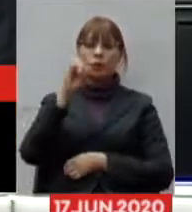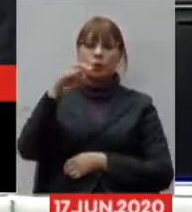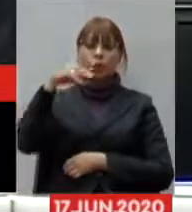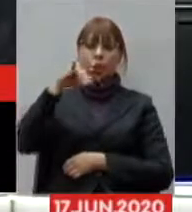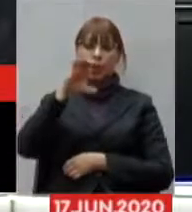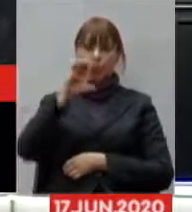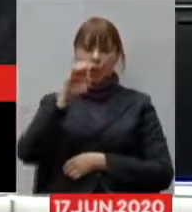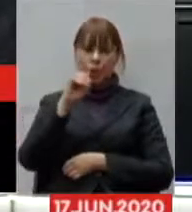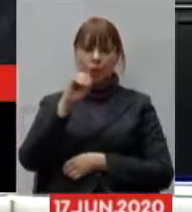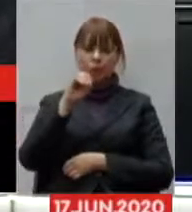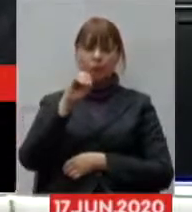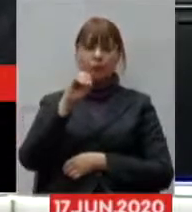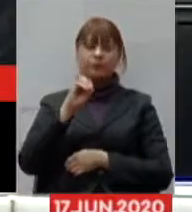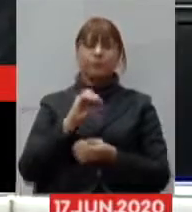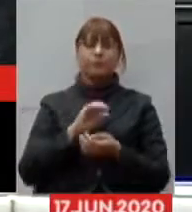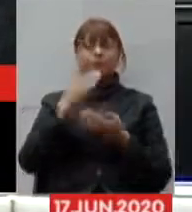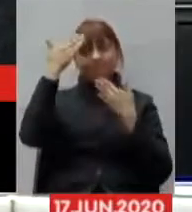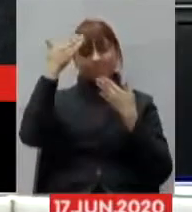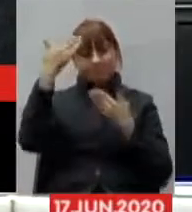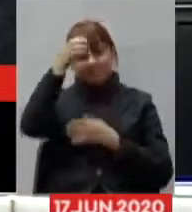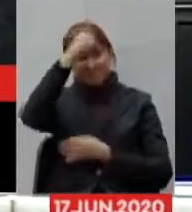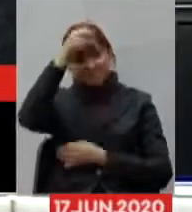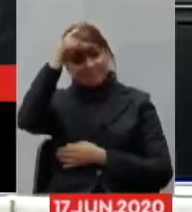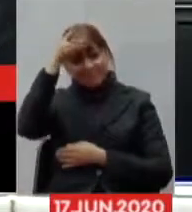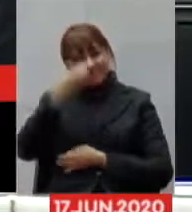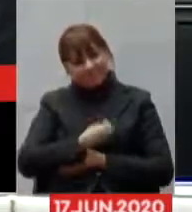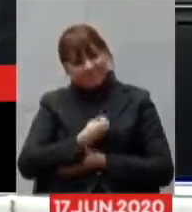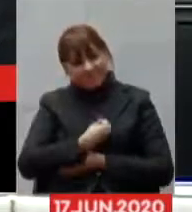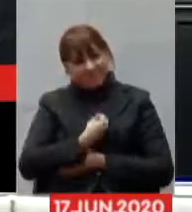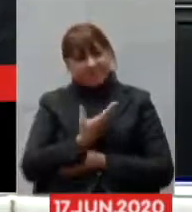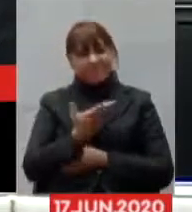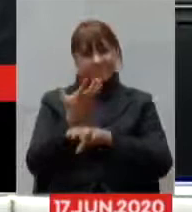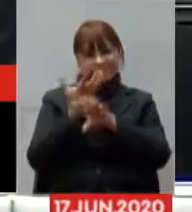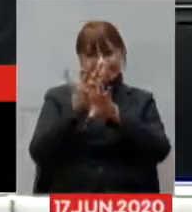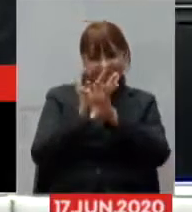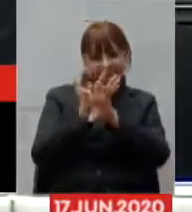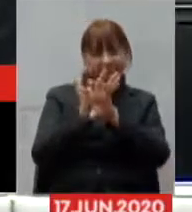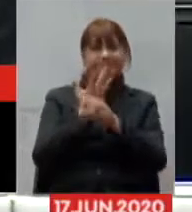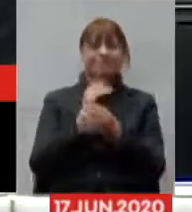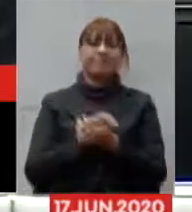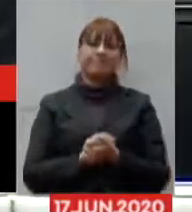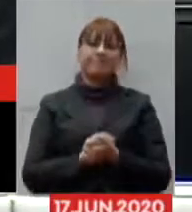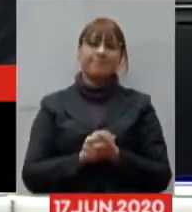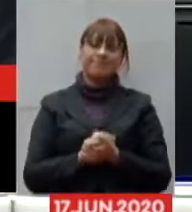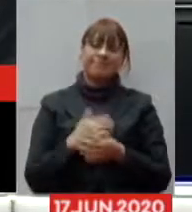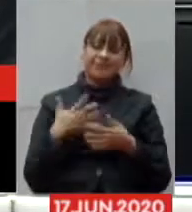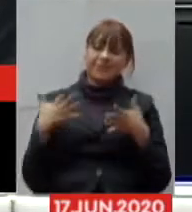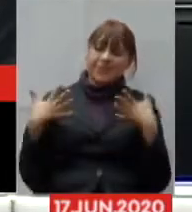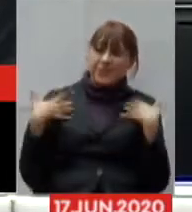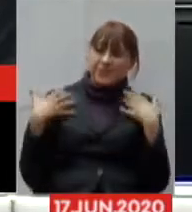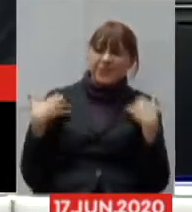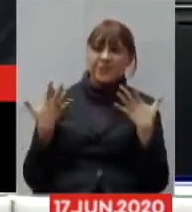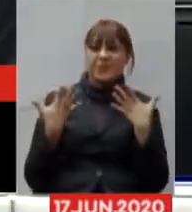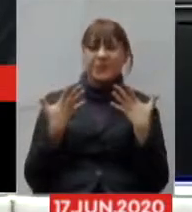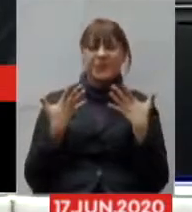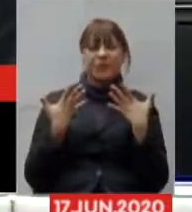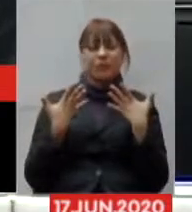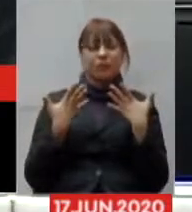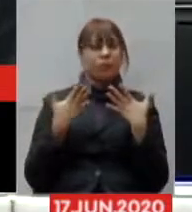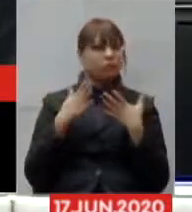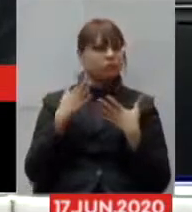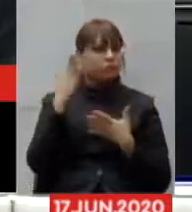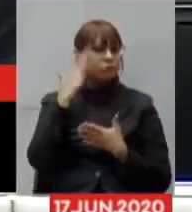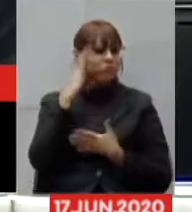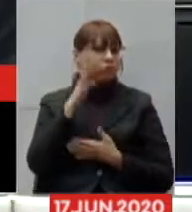Almas. Muito obrigado, prefeito, pela presença remota aqui conosco. É uma alegria poder ouvi-lo um pouco,